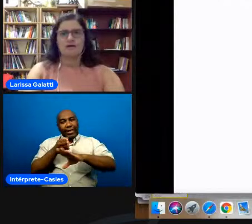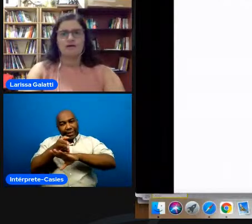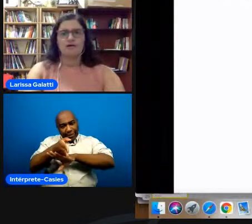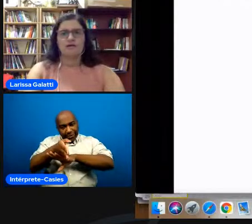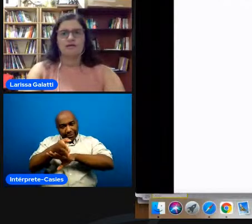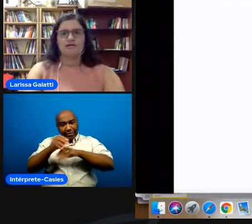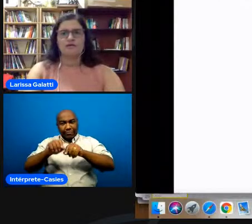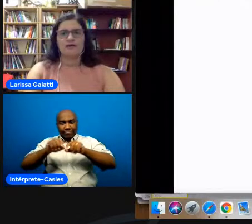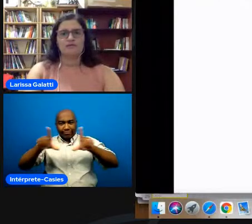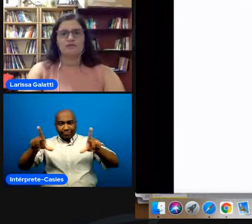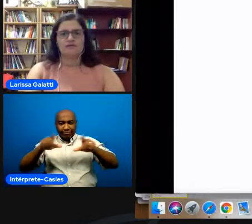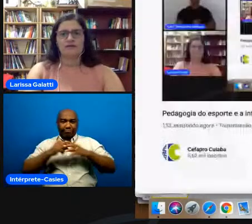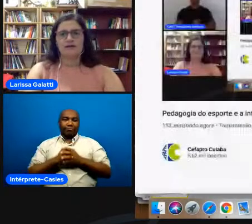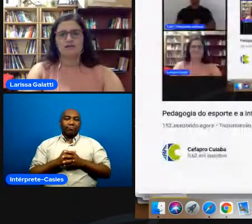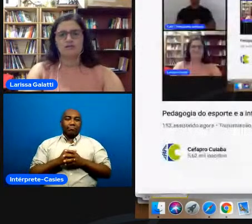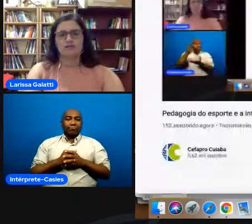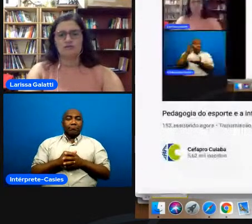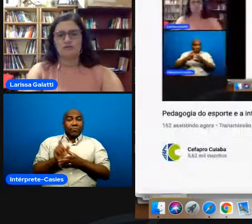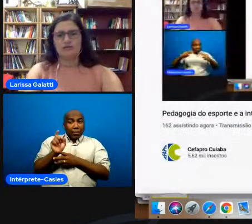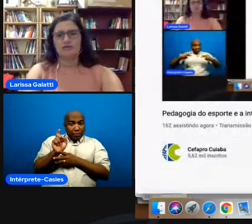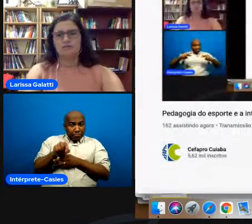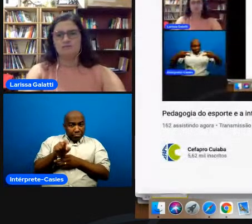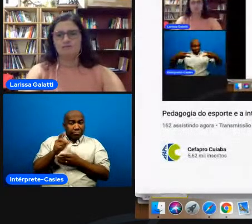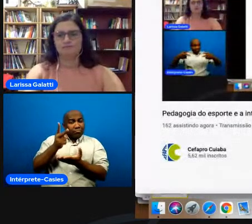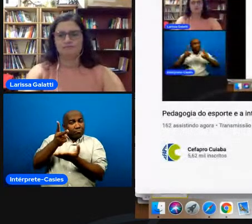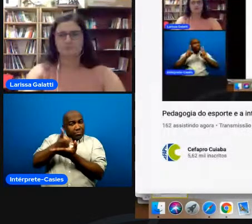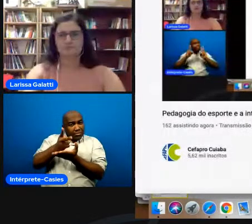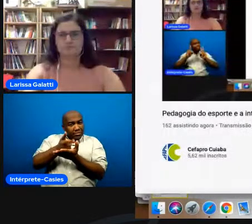quem estava com ele aberto já vai cair de novo aqui